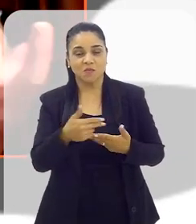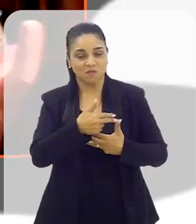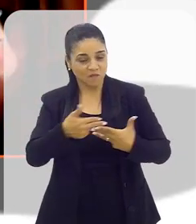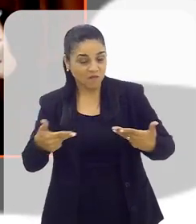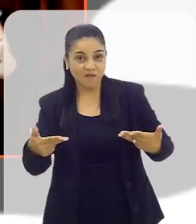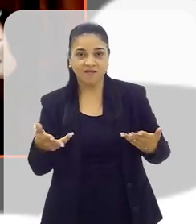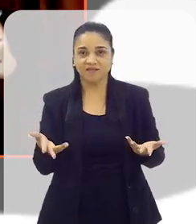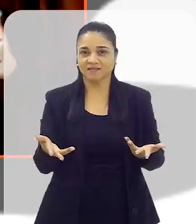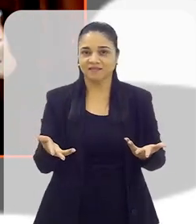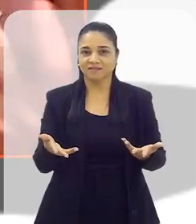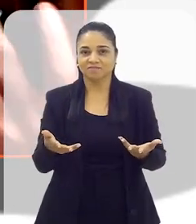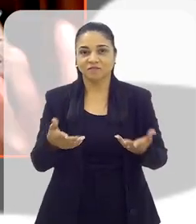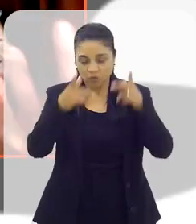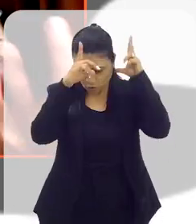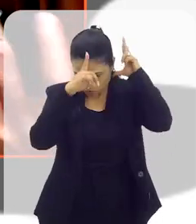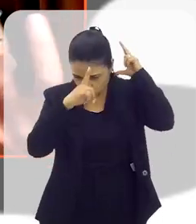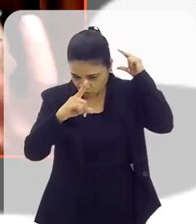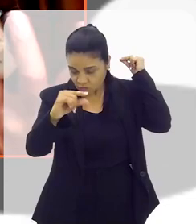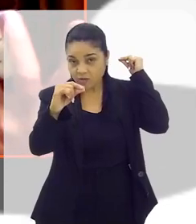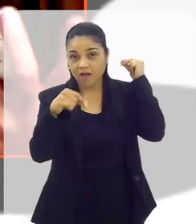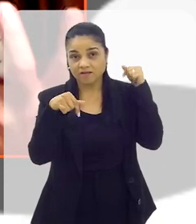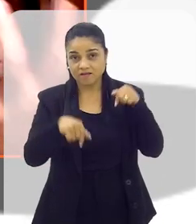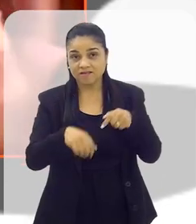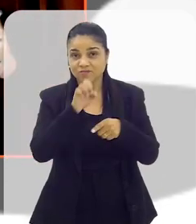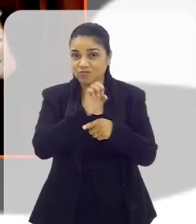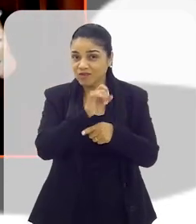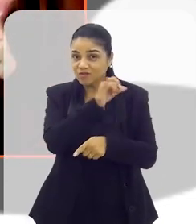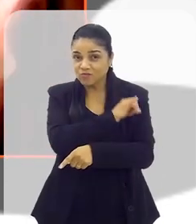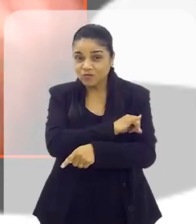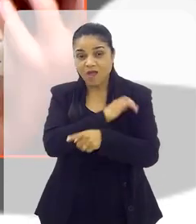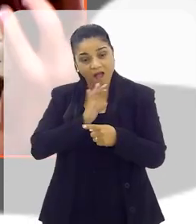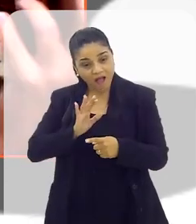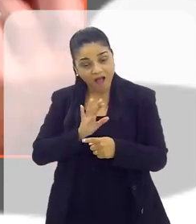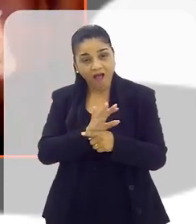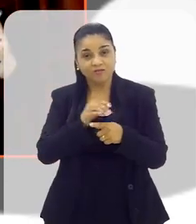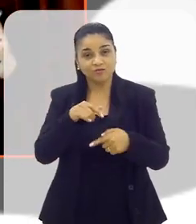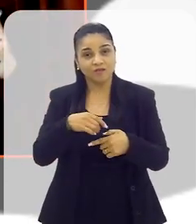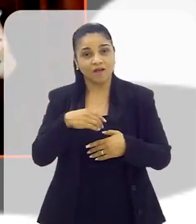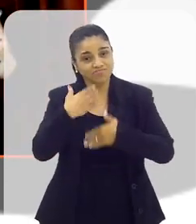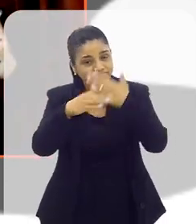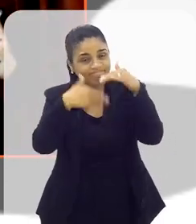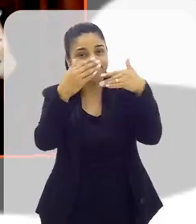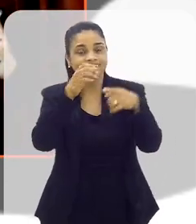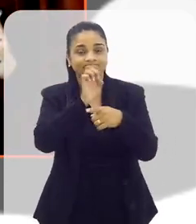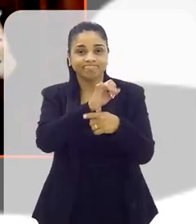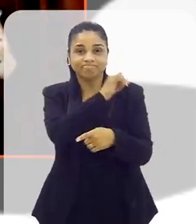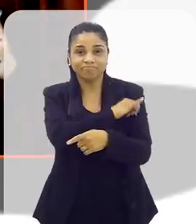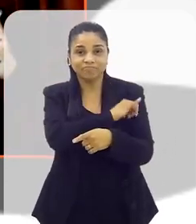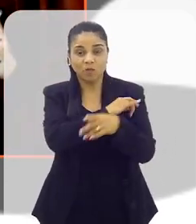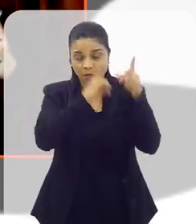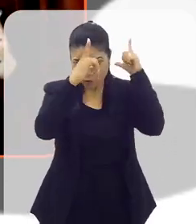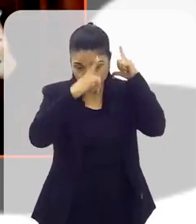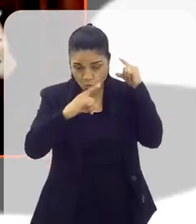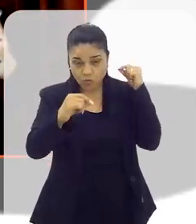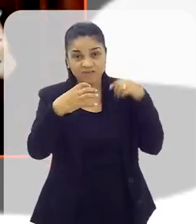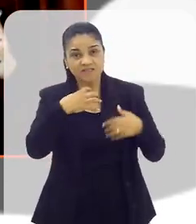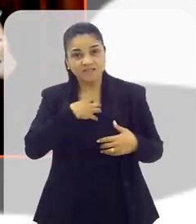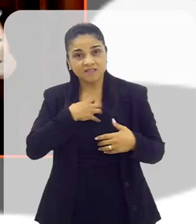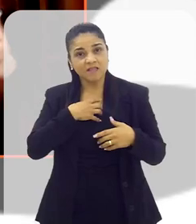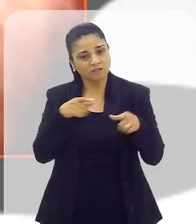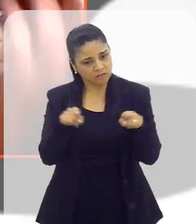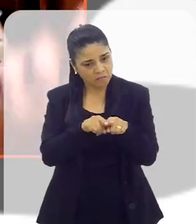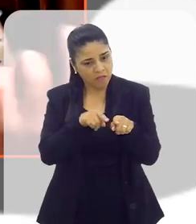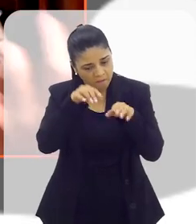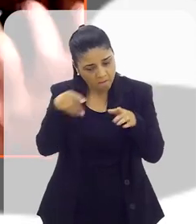aproveitar. Os consulados que estão aqui no Rio de Janeiro, eles querem ajudar o Rio de Janeiro. É engraçado, mas esses consulados, eles se